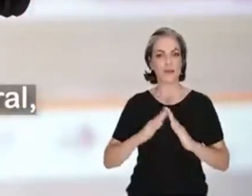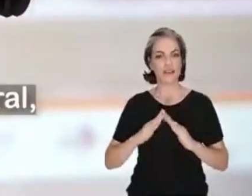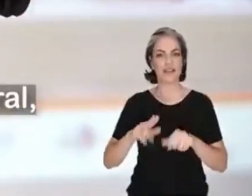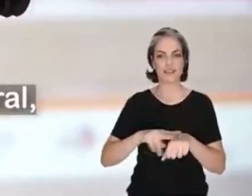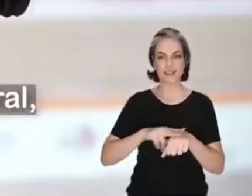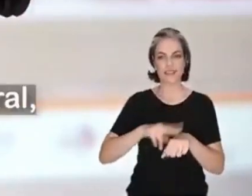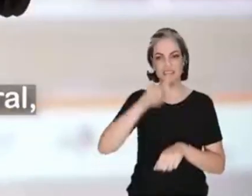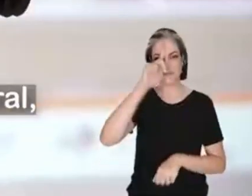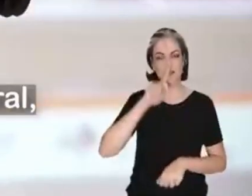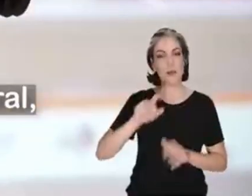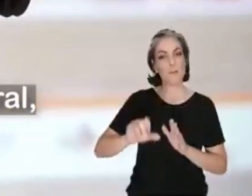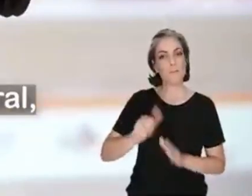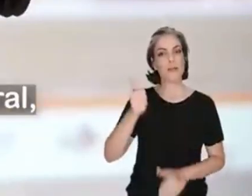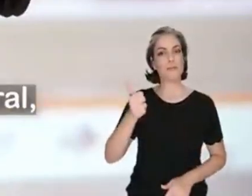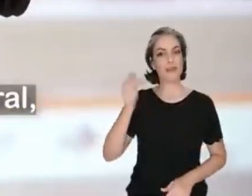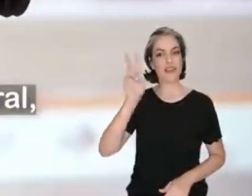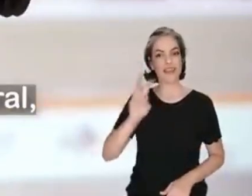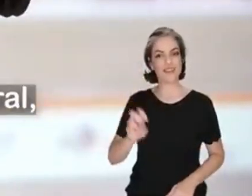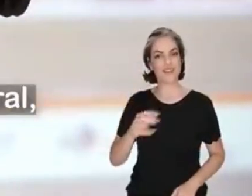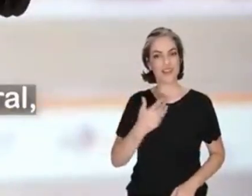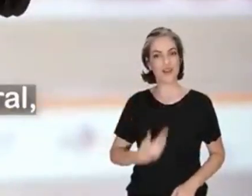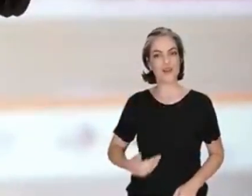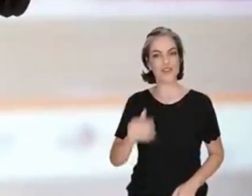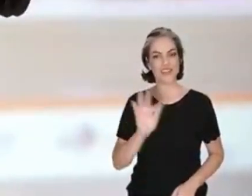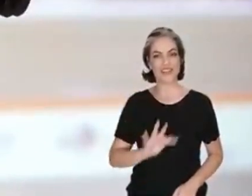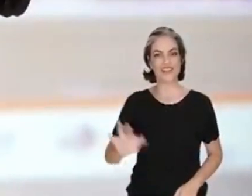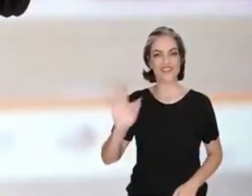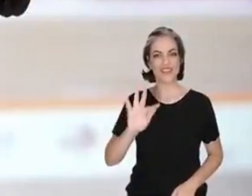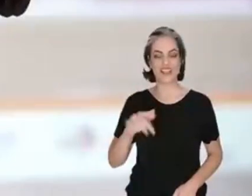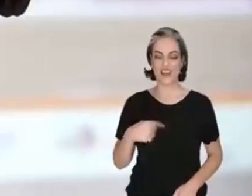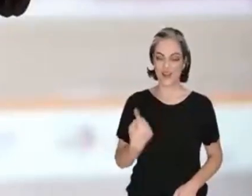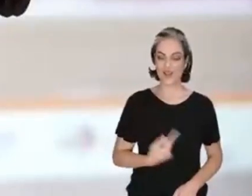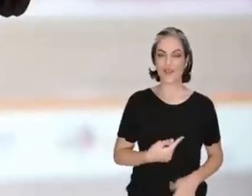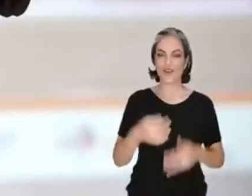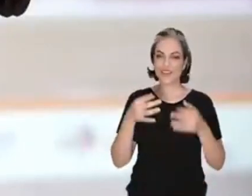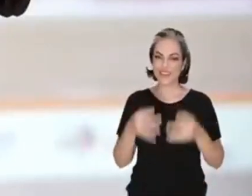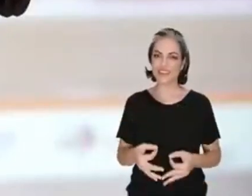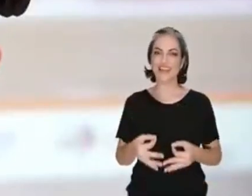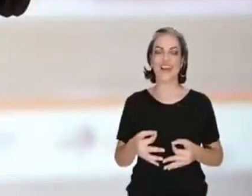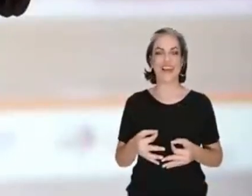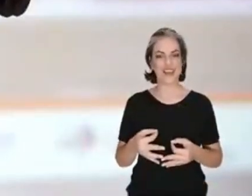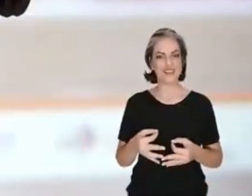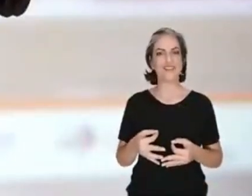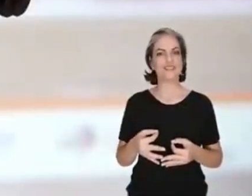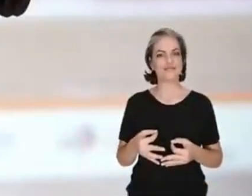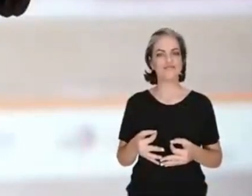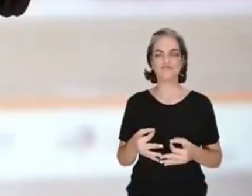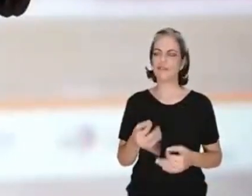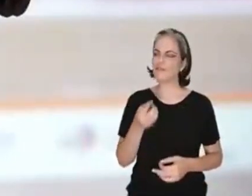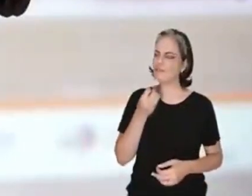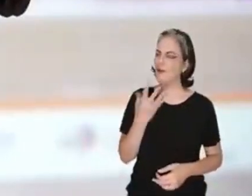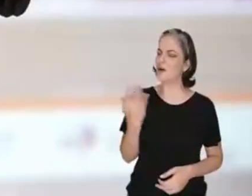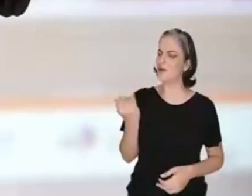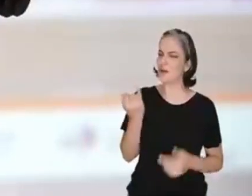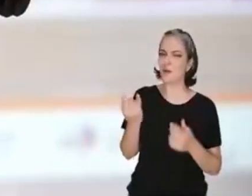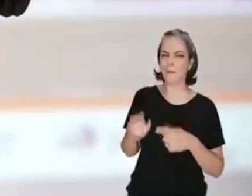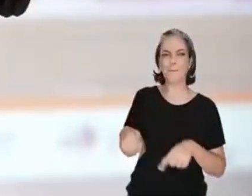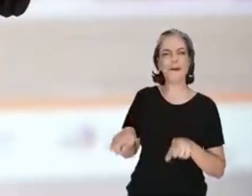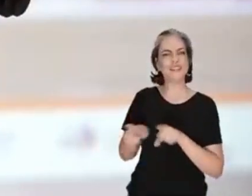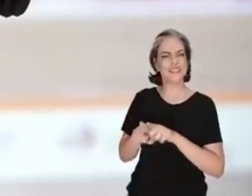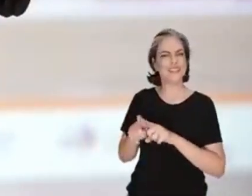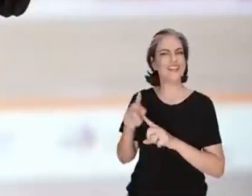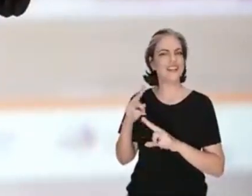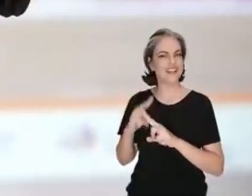primeira vez, enquanto governo federal, nos preocupamos de novo a importância da parceria com a Caixa